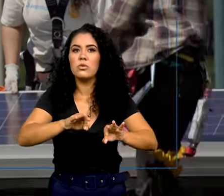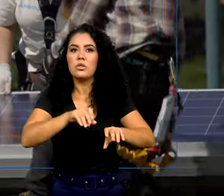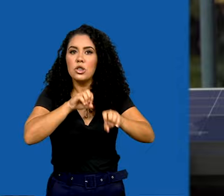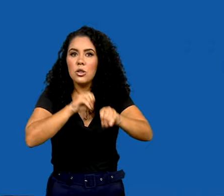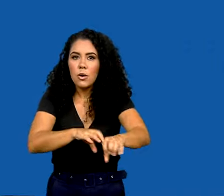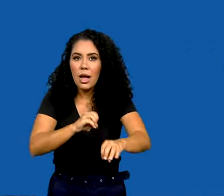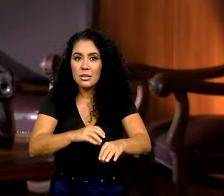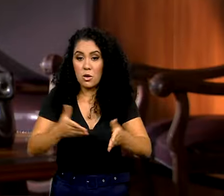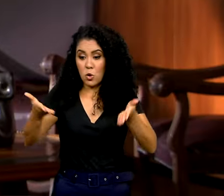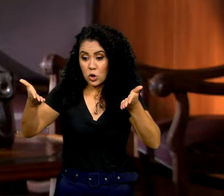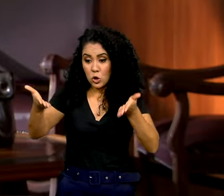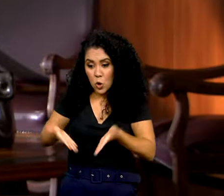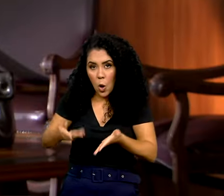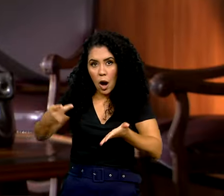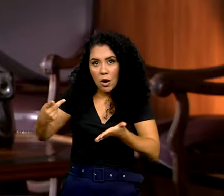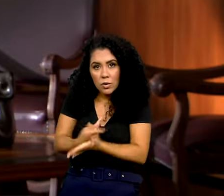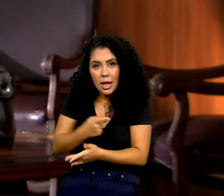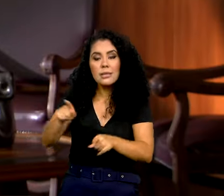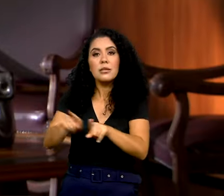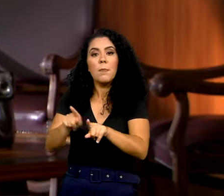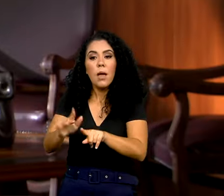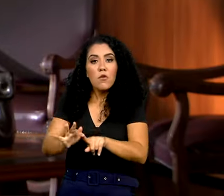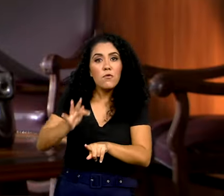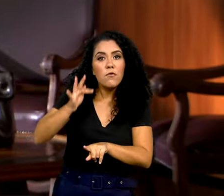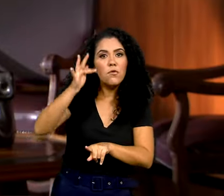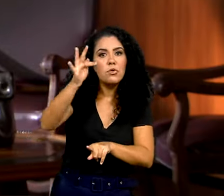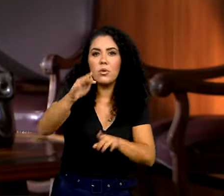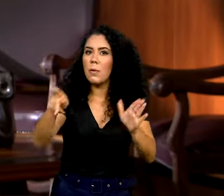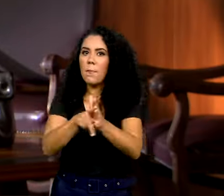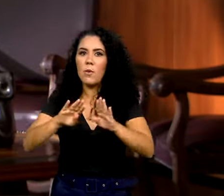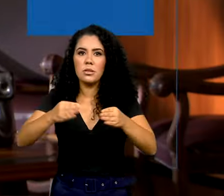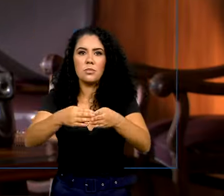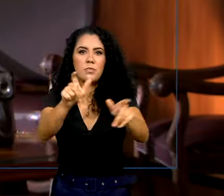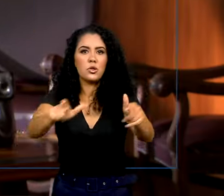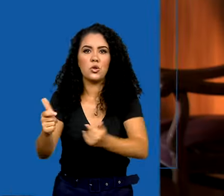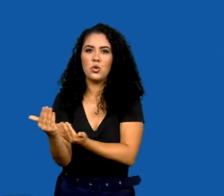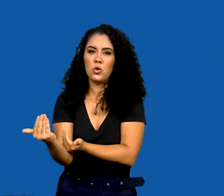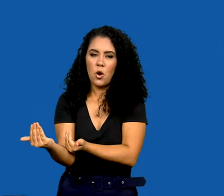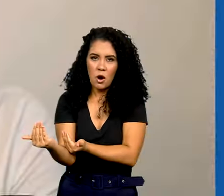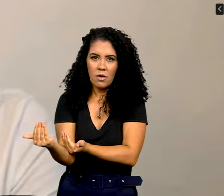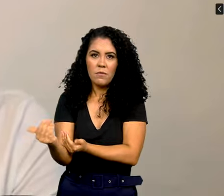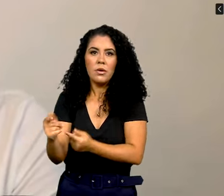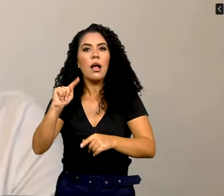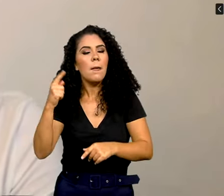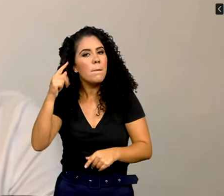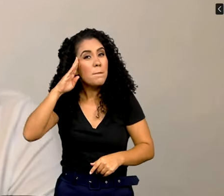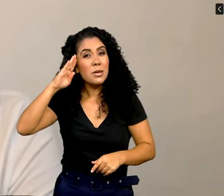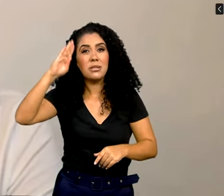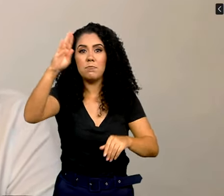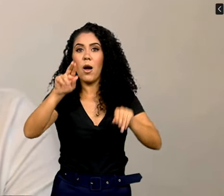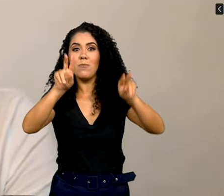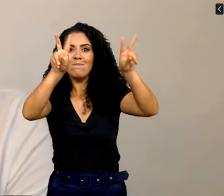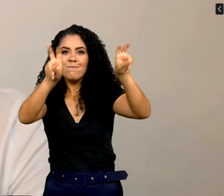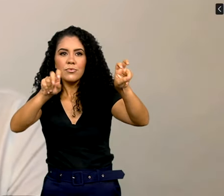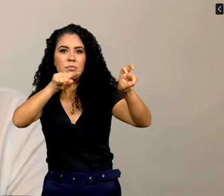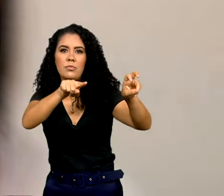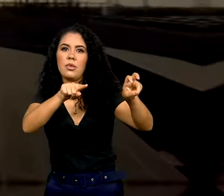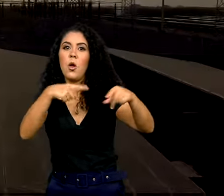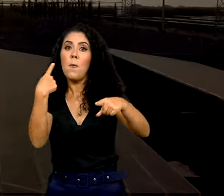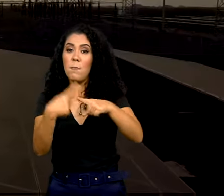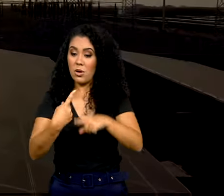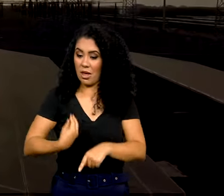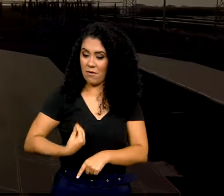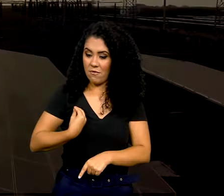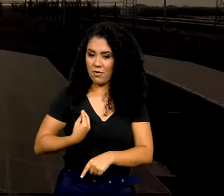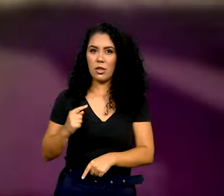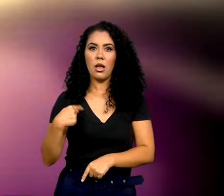queremos um plano de educação que dialogue com o presente e com o futuro para a juventude. E é preciso que a gente coloque